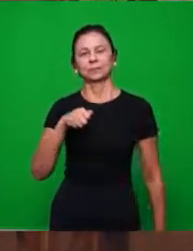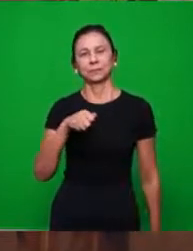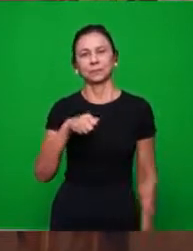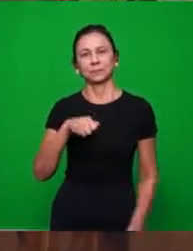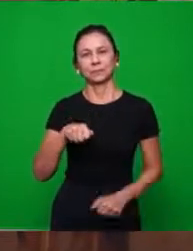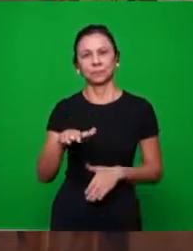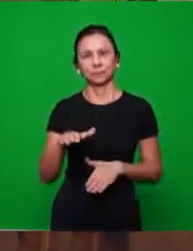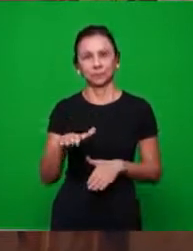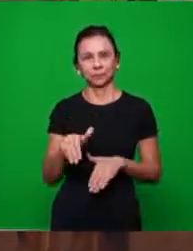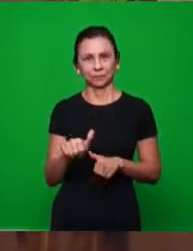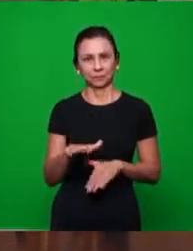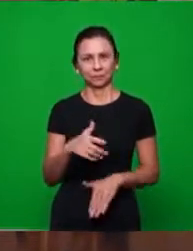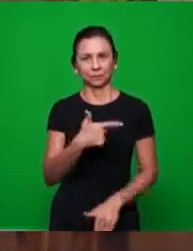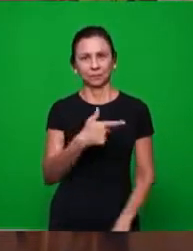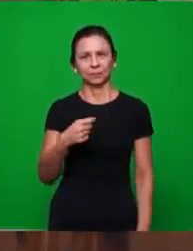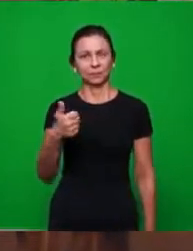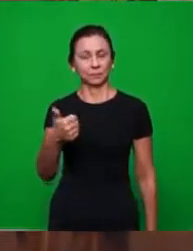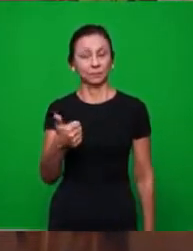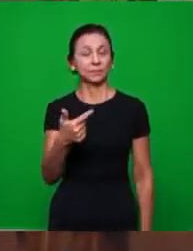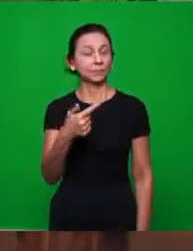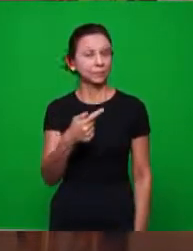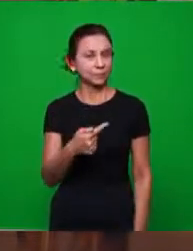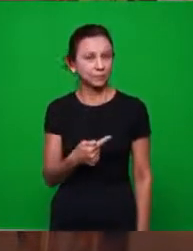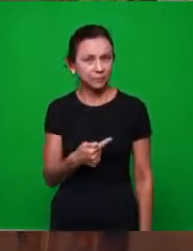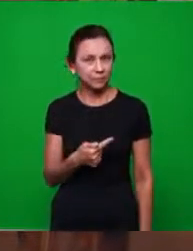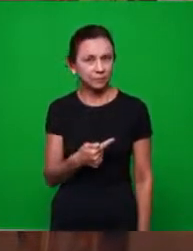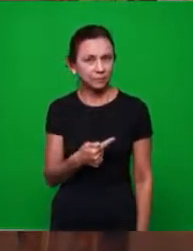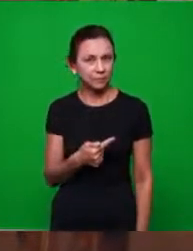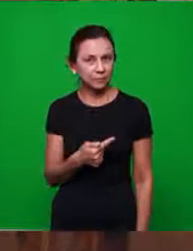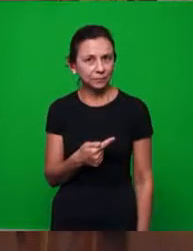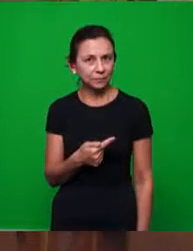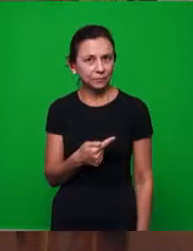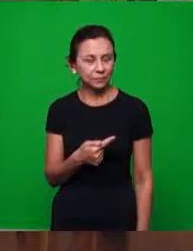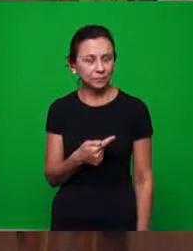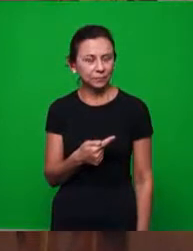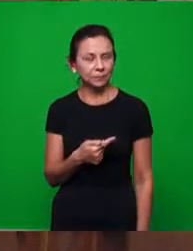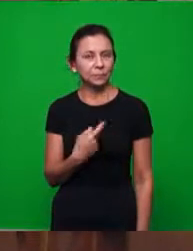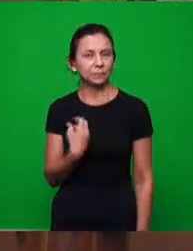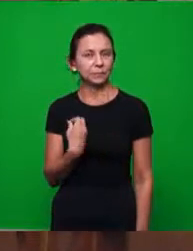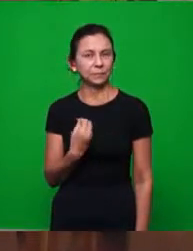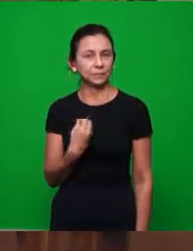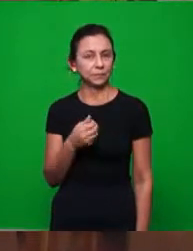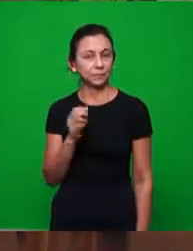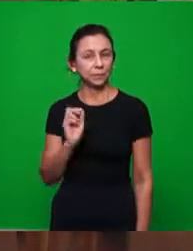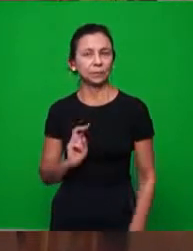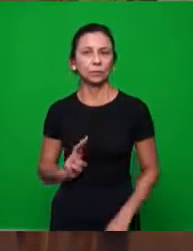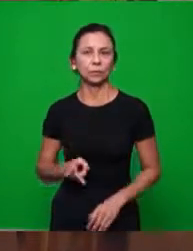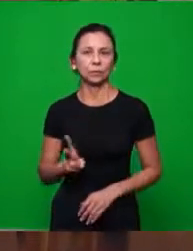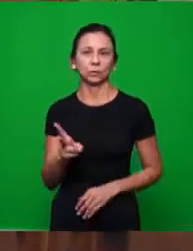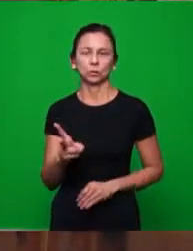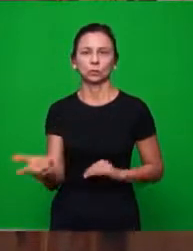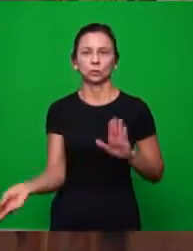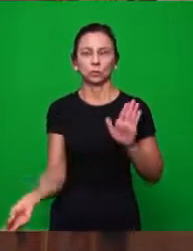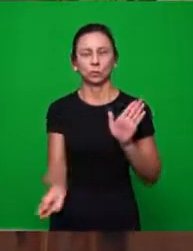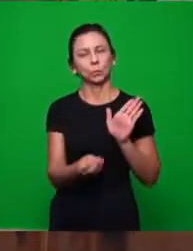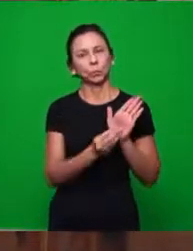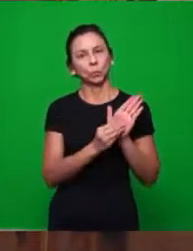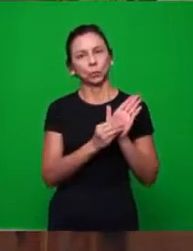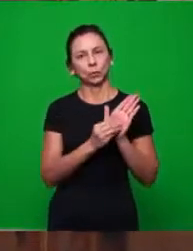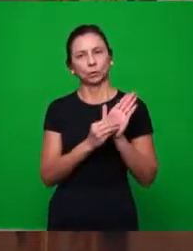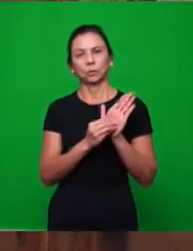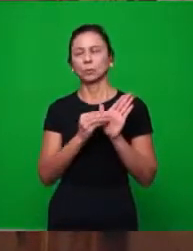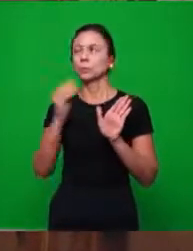setembro de 2017, é para dar continuidade ao conteúdo profético